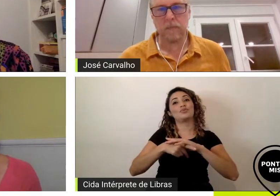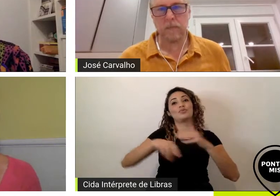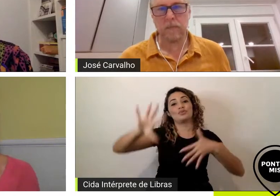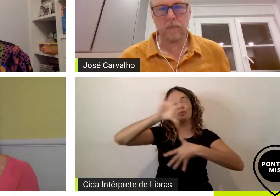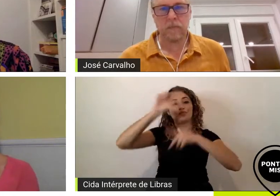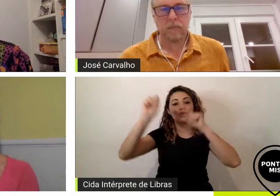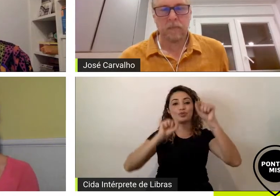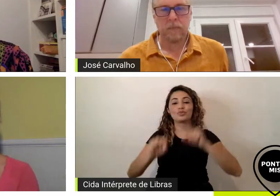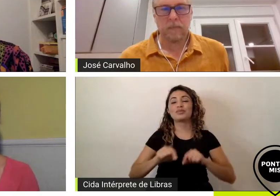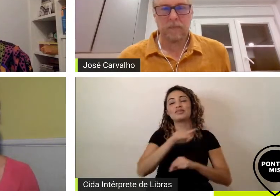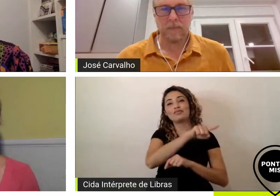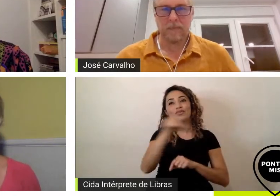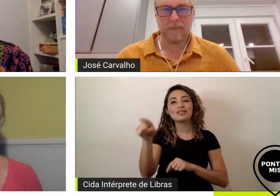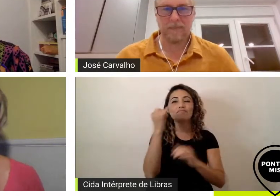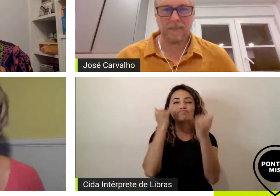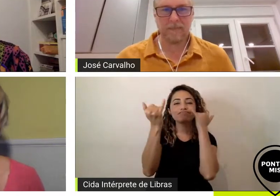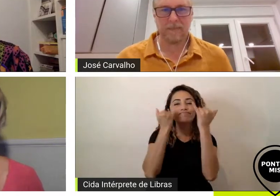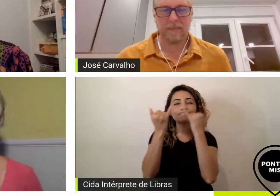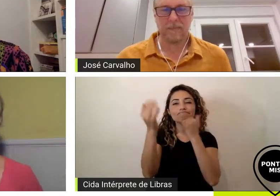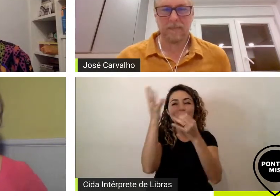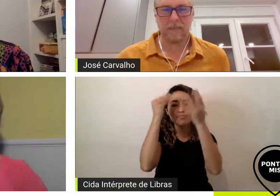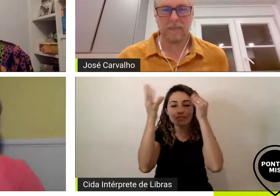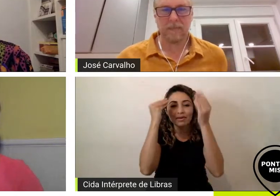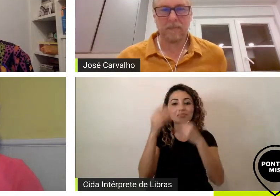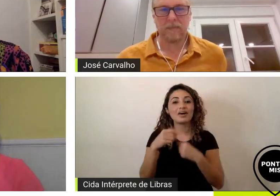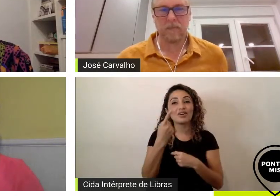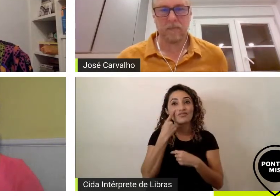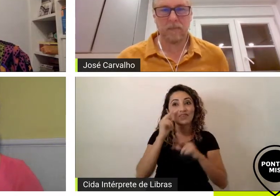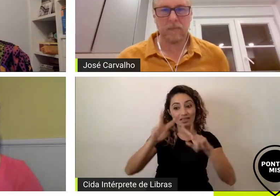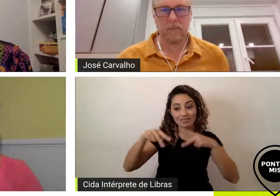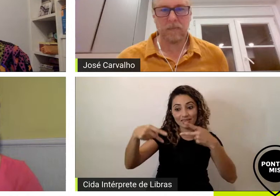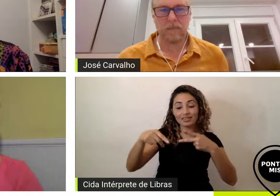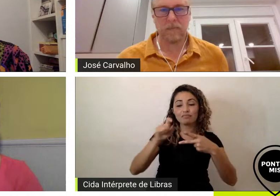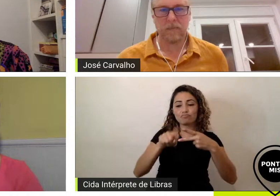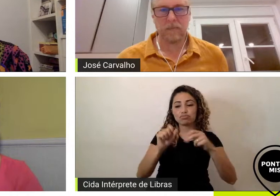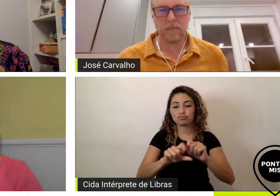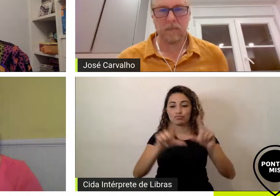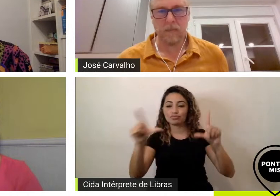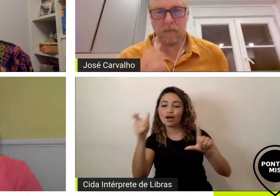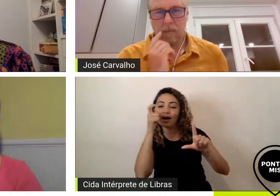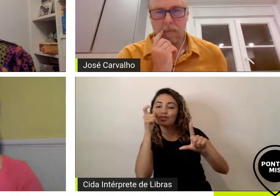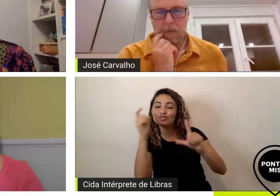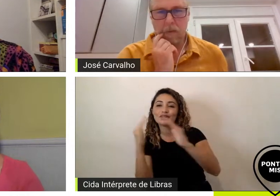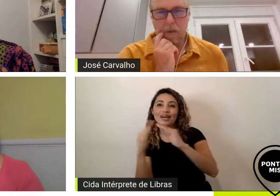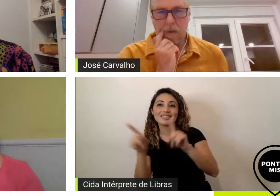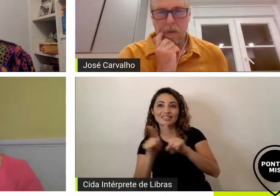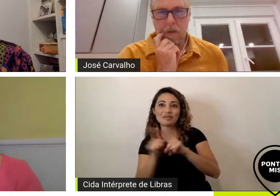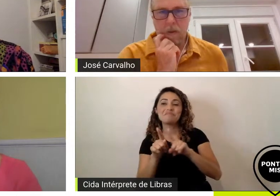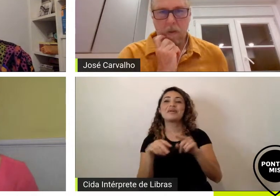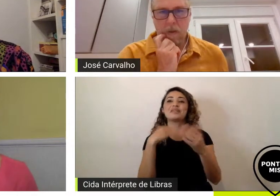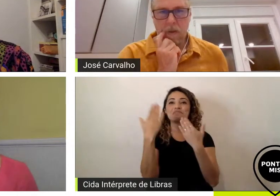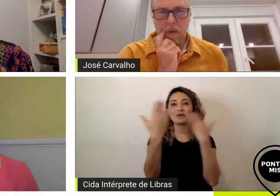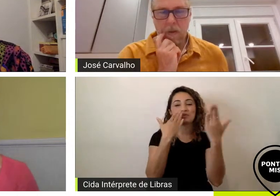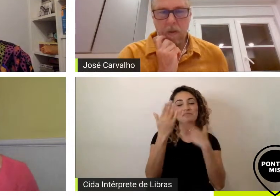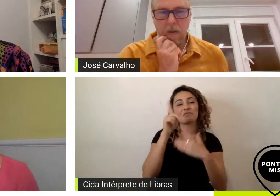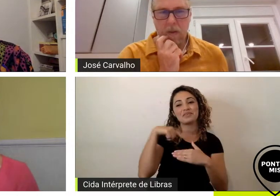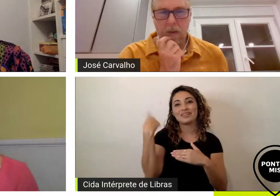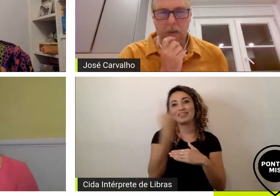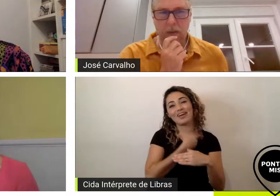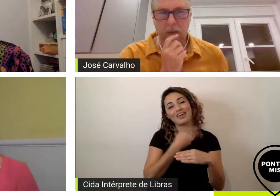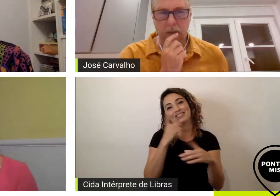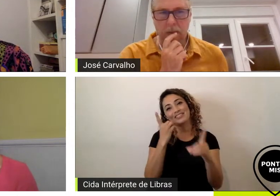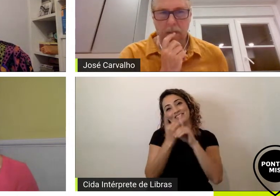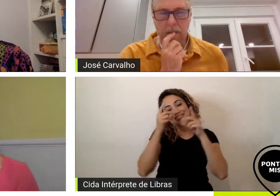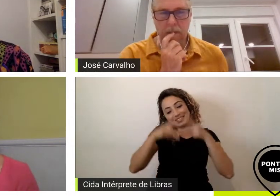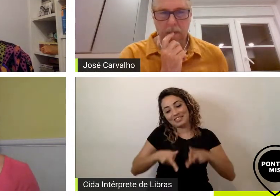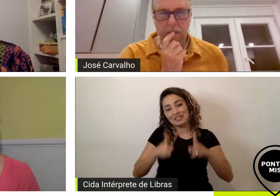tudo fica ligado nos links pra assistir em casa também tranquilo nos bate-papos e a gente se encontra sempre aqui nesse bate-papo